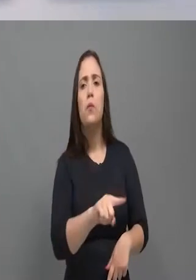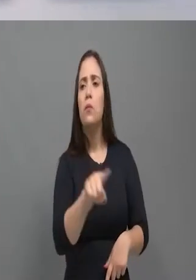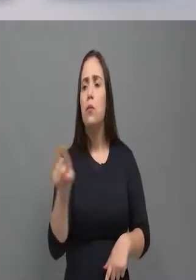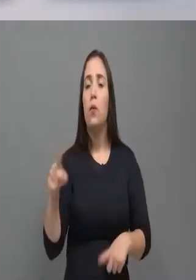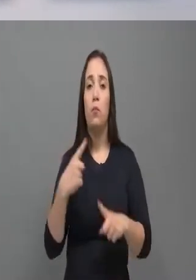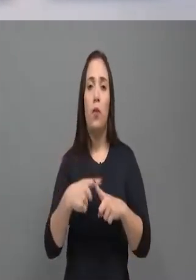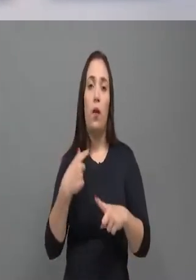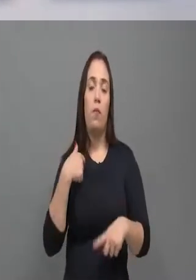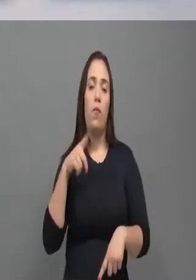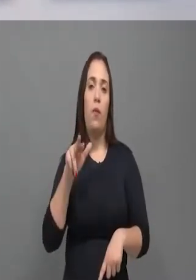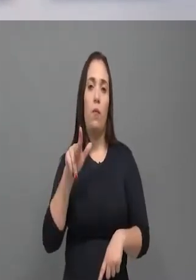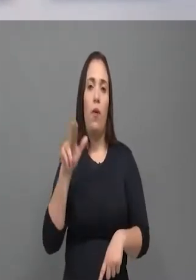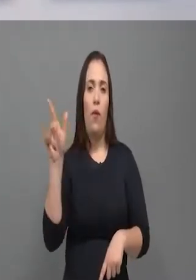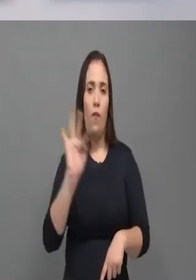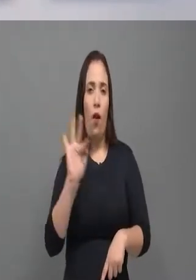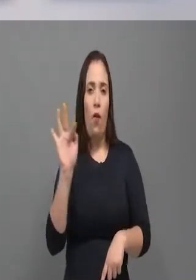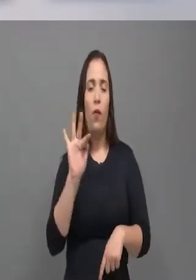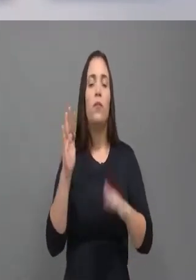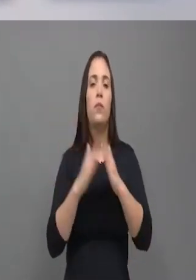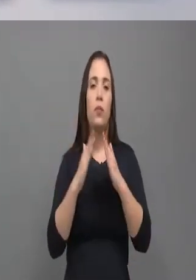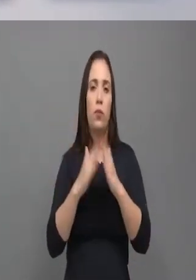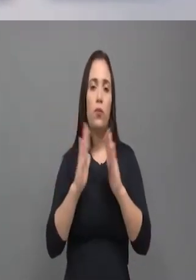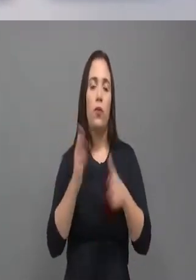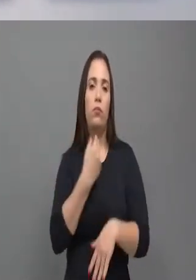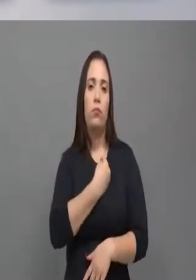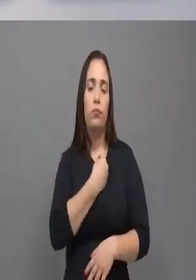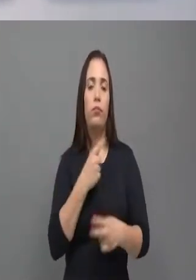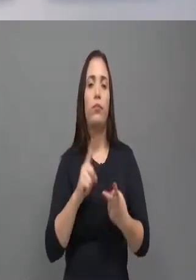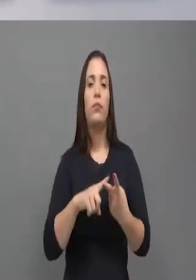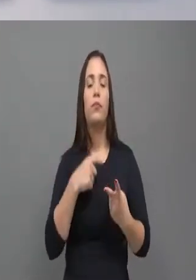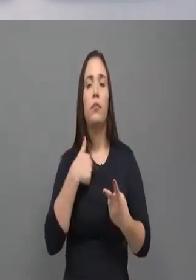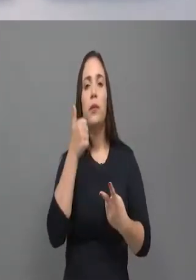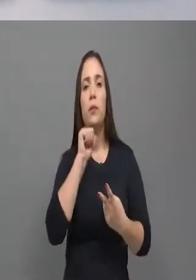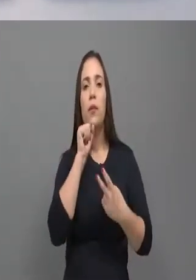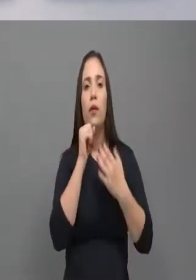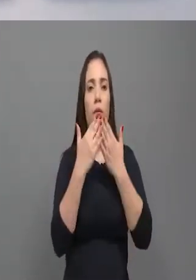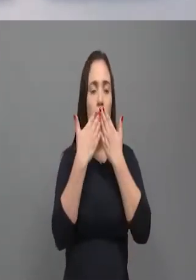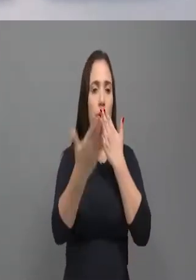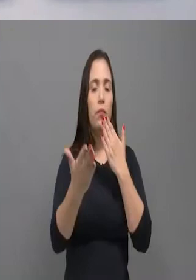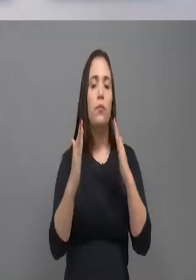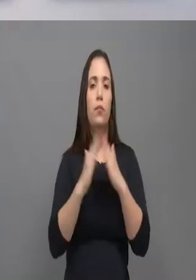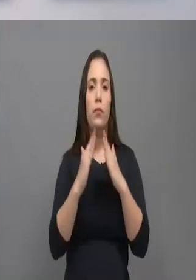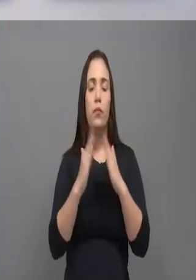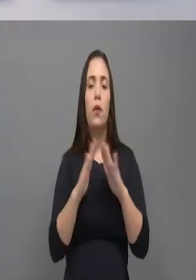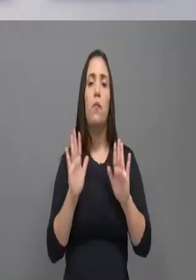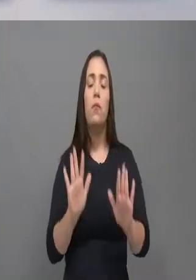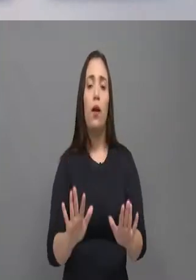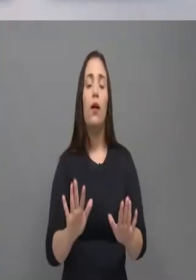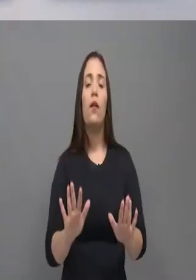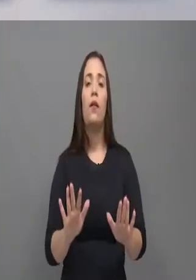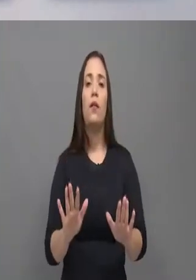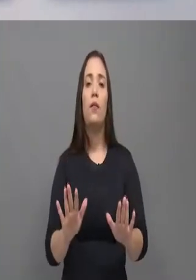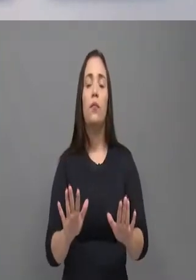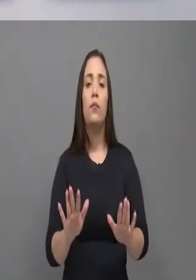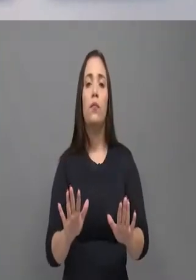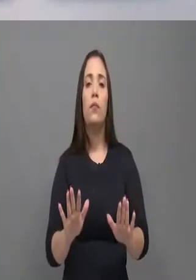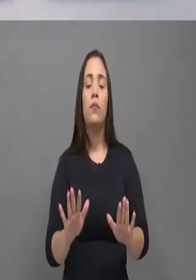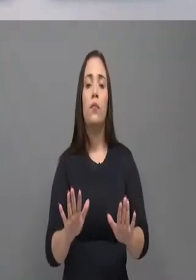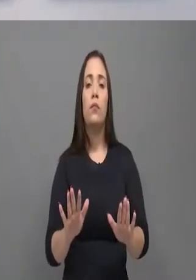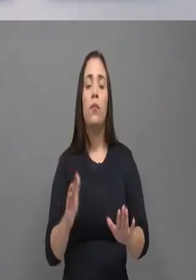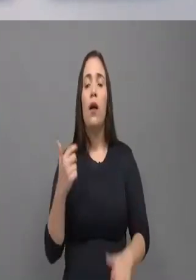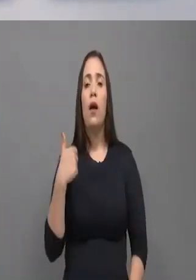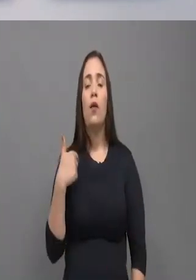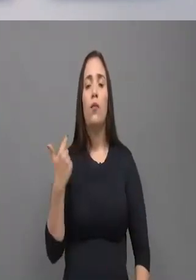com compreensão do bairro. Quando eu cheguei, foi quando eu fui presidente da cooperativa dos bancários, que criei o